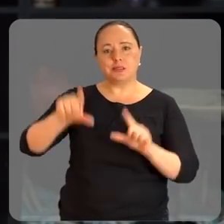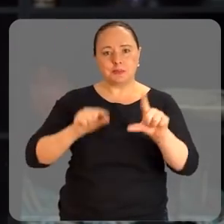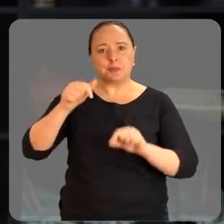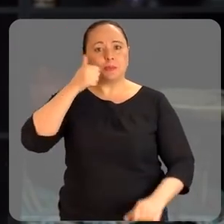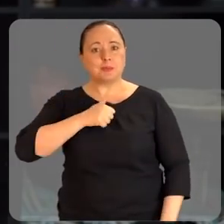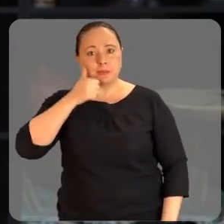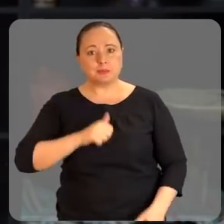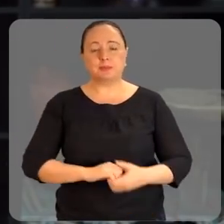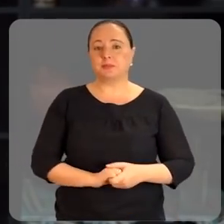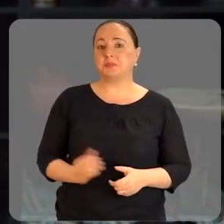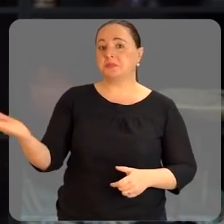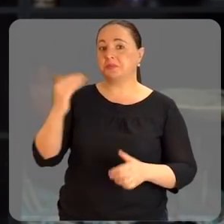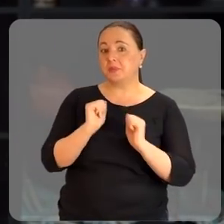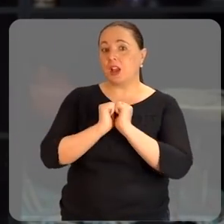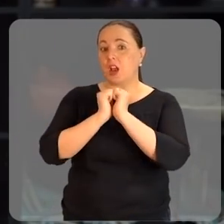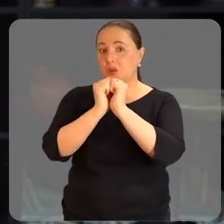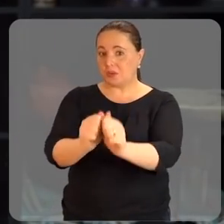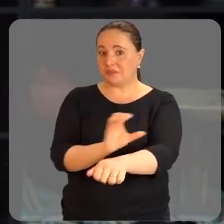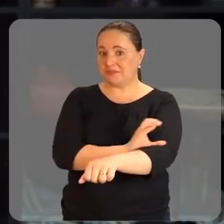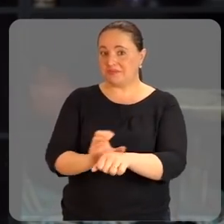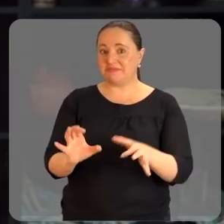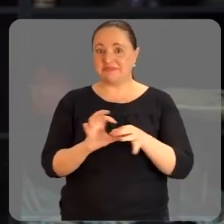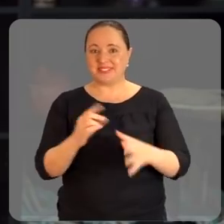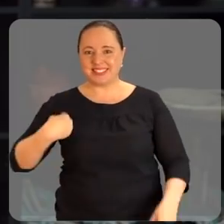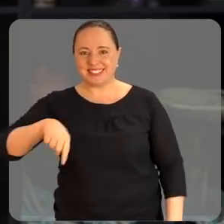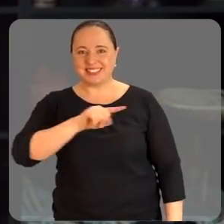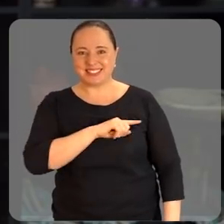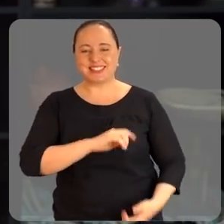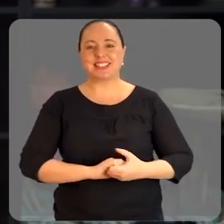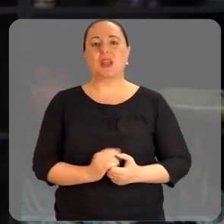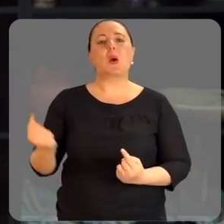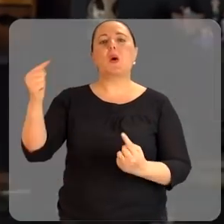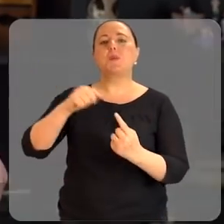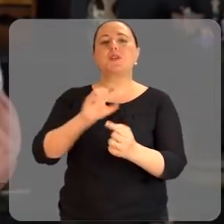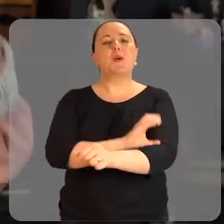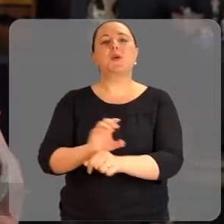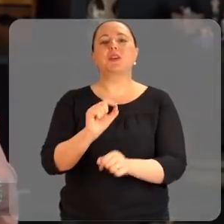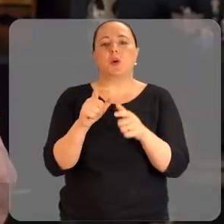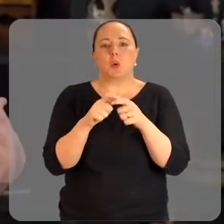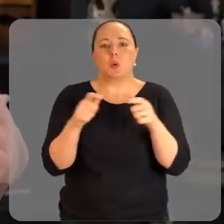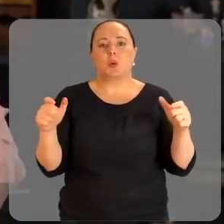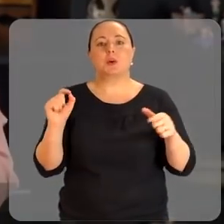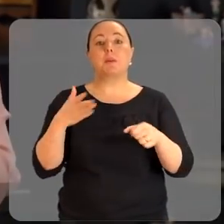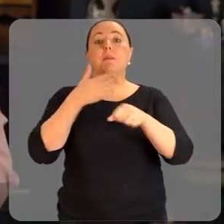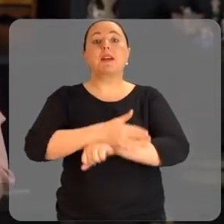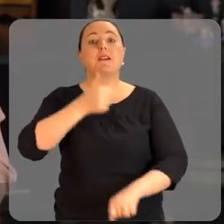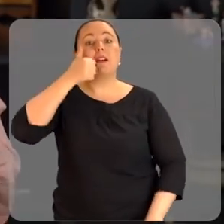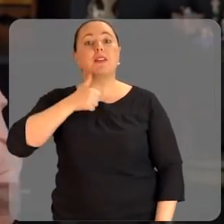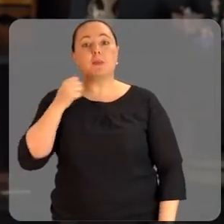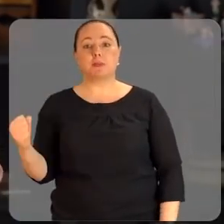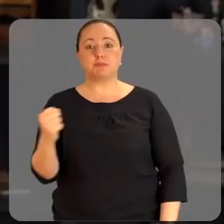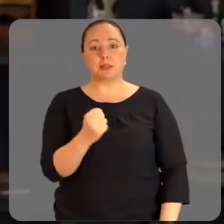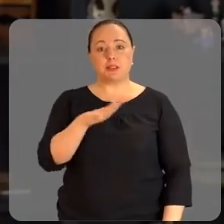femininas. Venha fazer os cursos conosco. O objetivo dos cursos é aumentar a participação das